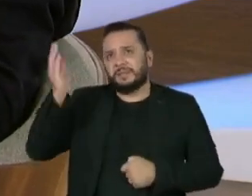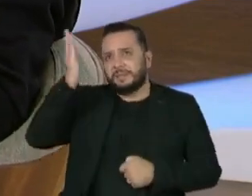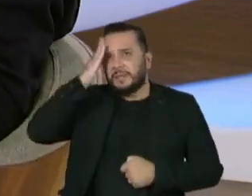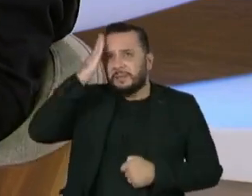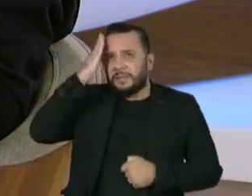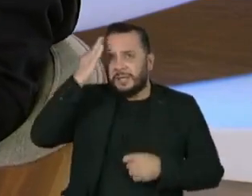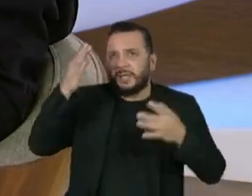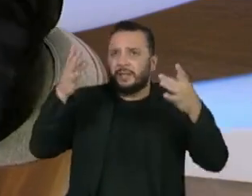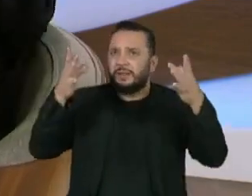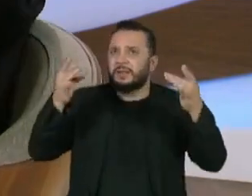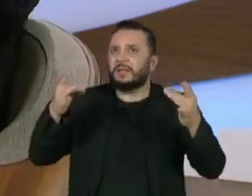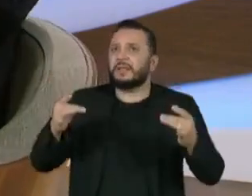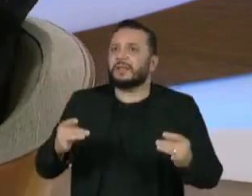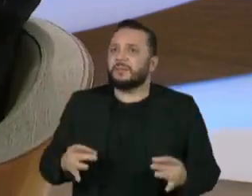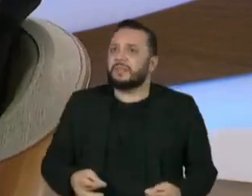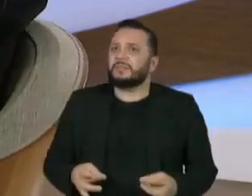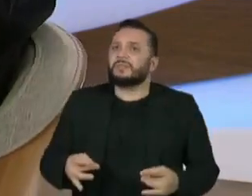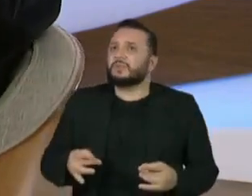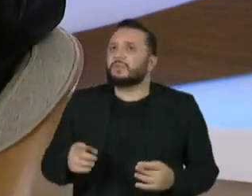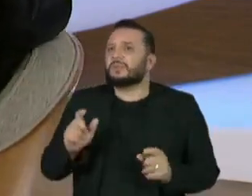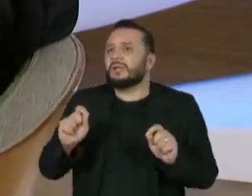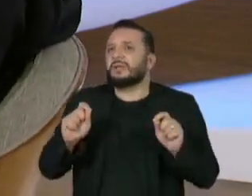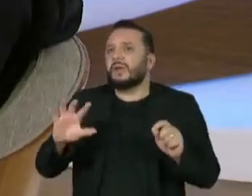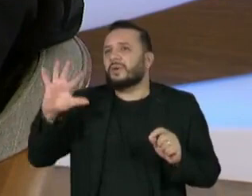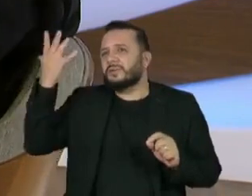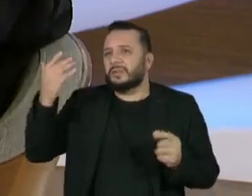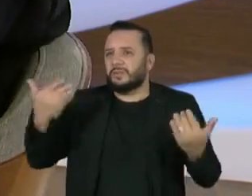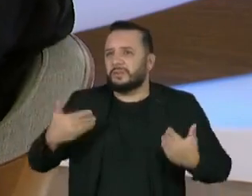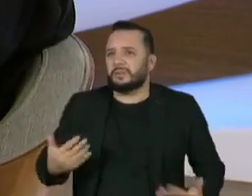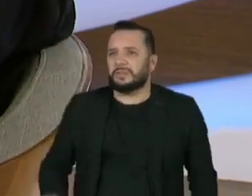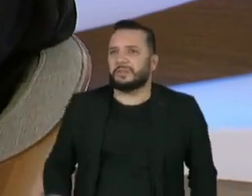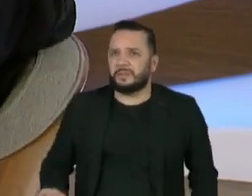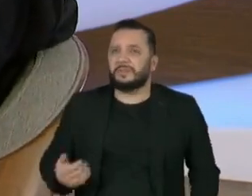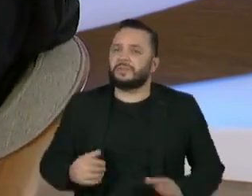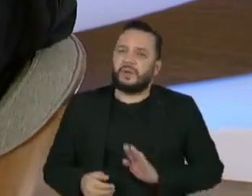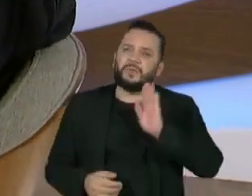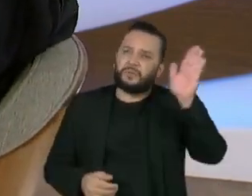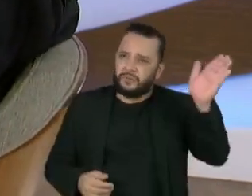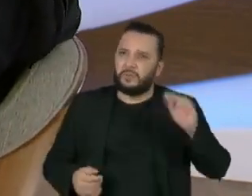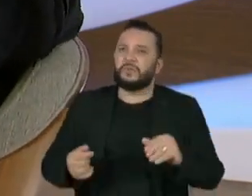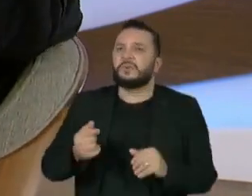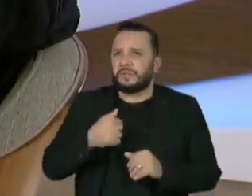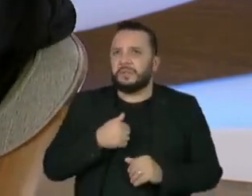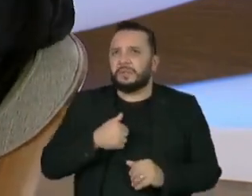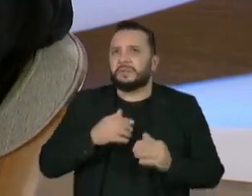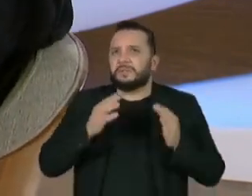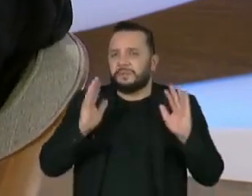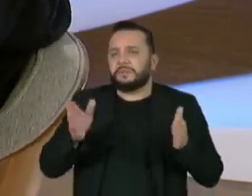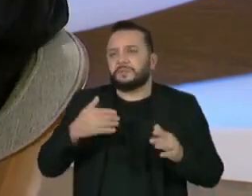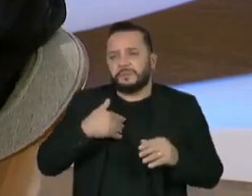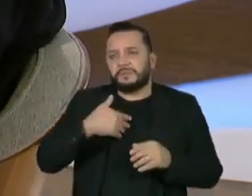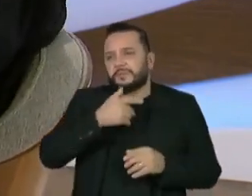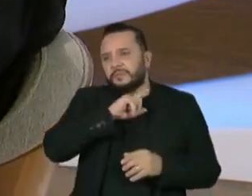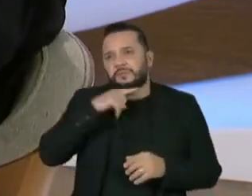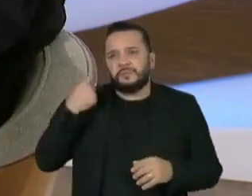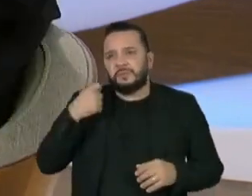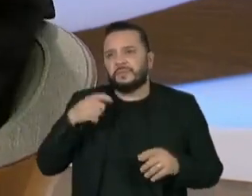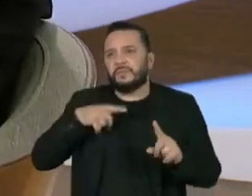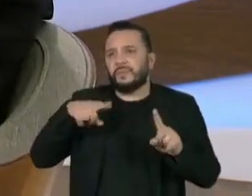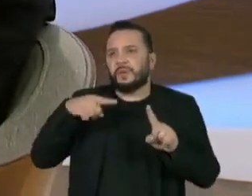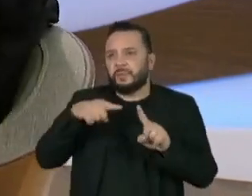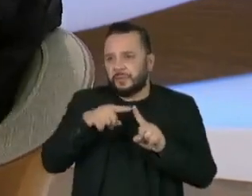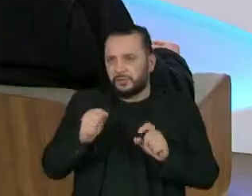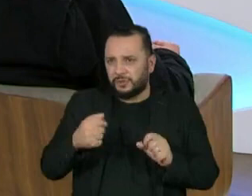detalhadamente o que está acontecendo comigo. E eu fui para lá, para a Rússia, com o propósito, já falei,